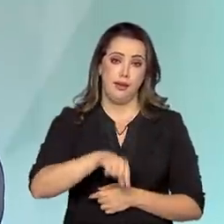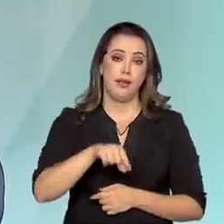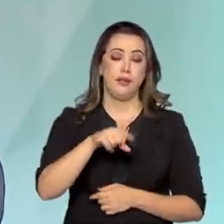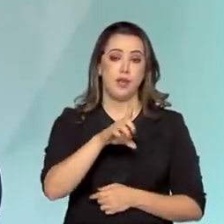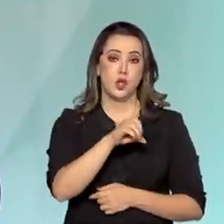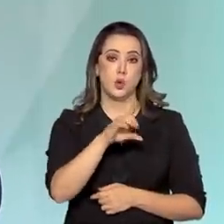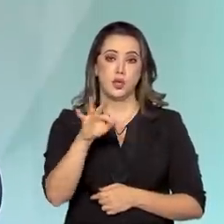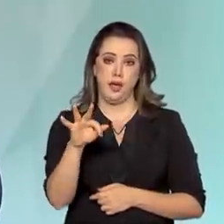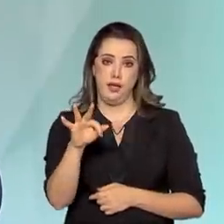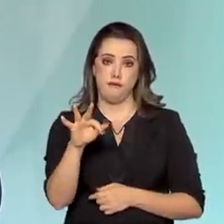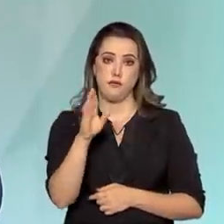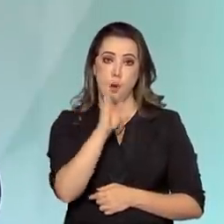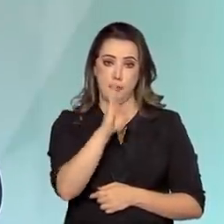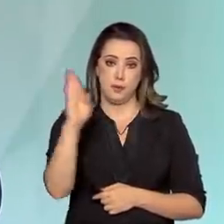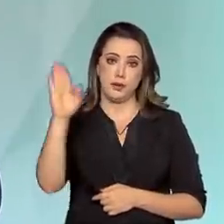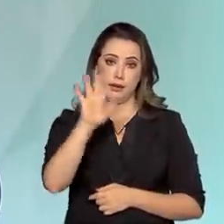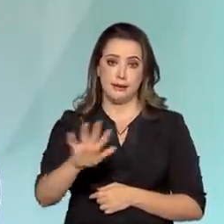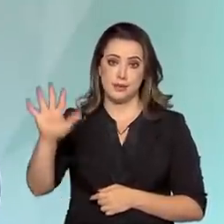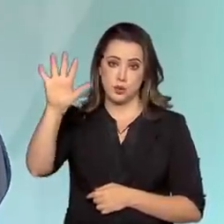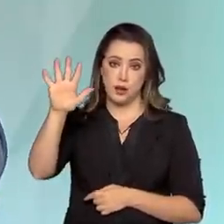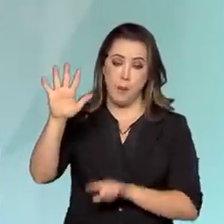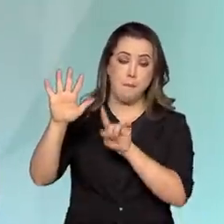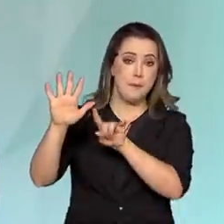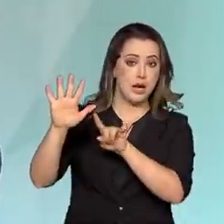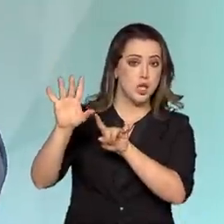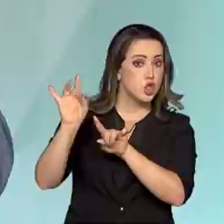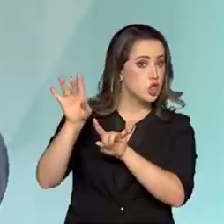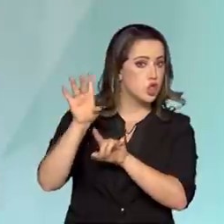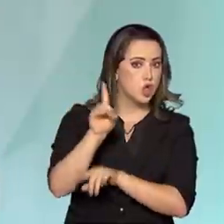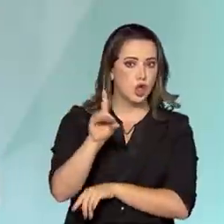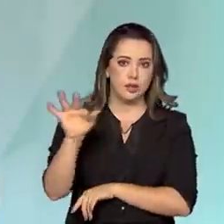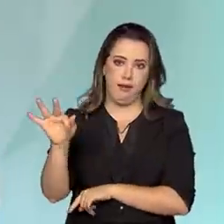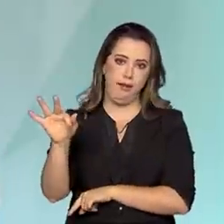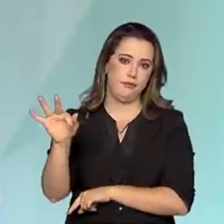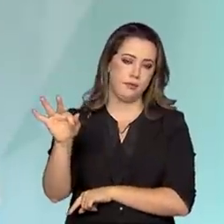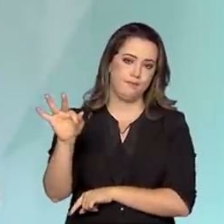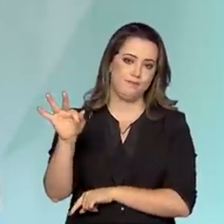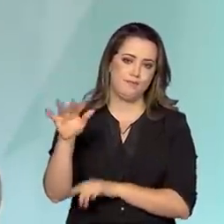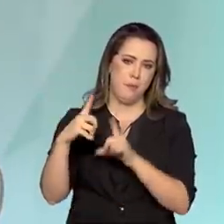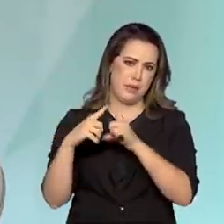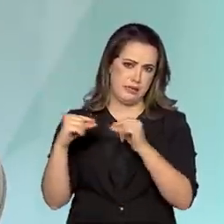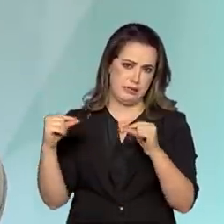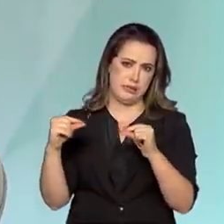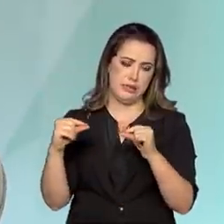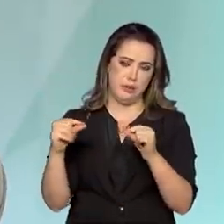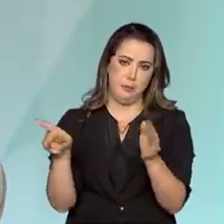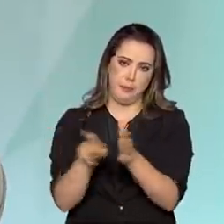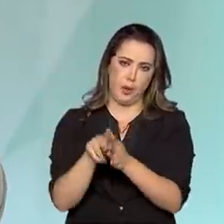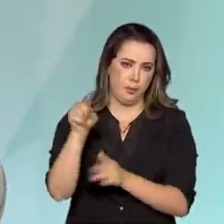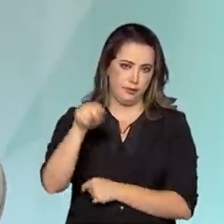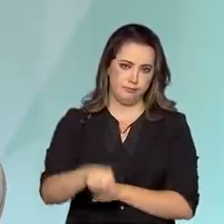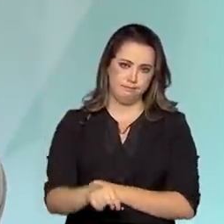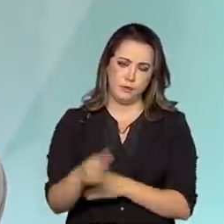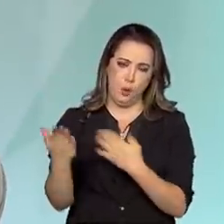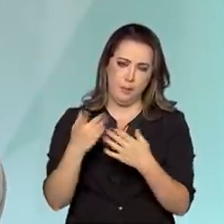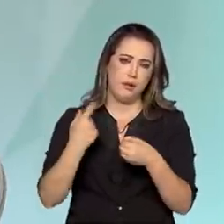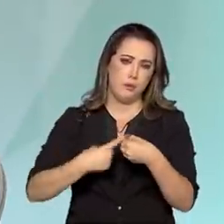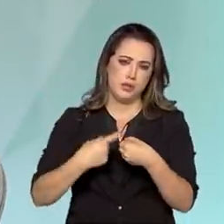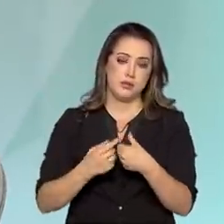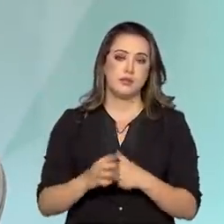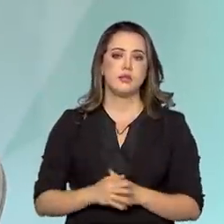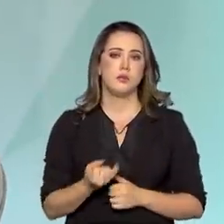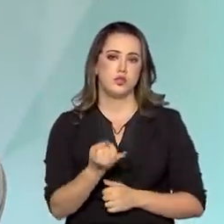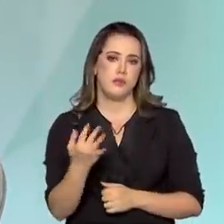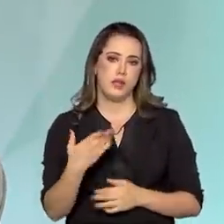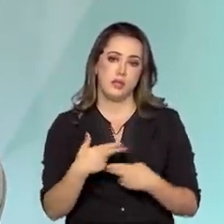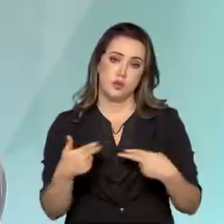Biblioteca Nacional, mas aquela é a Biblioteca Nacional do DF, ela é do Distrito Federal, ou uma espécie de biblioteca municipal. Então, é porque em Brasília muitas coisas são